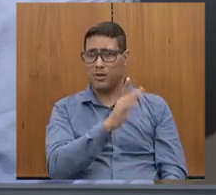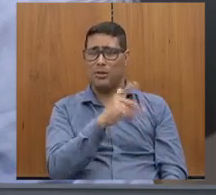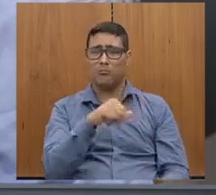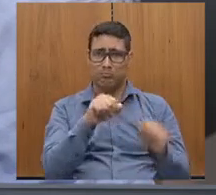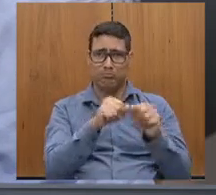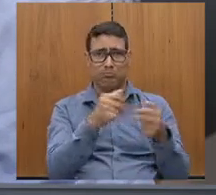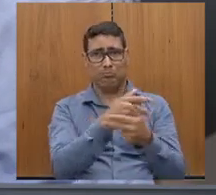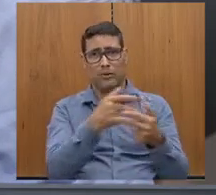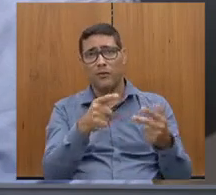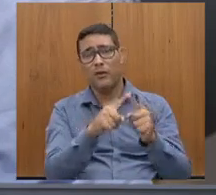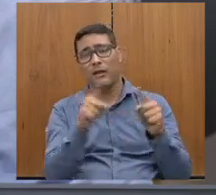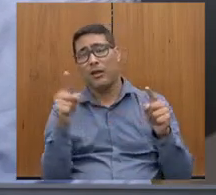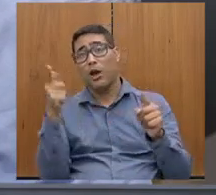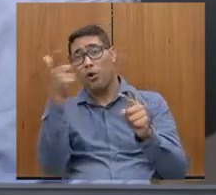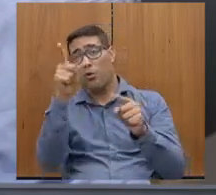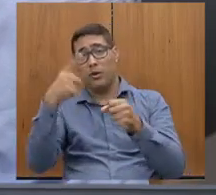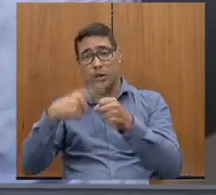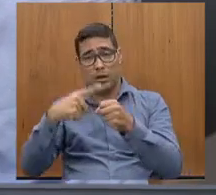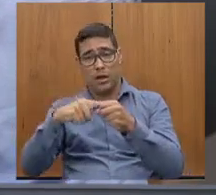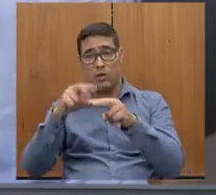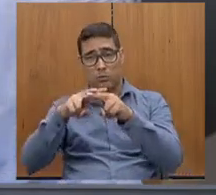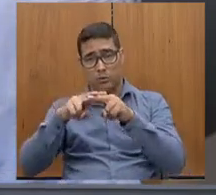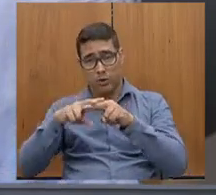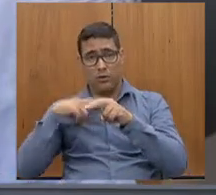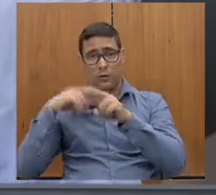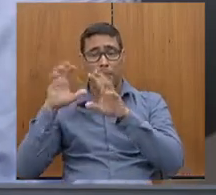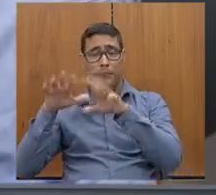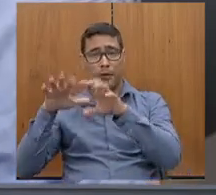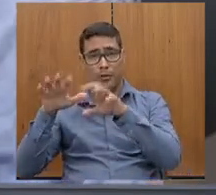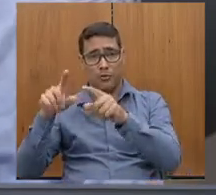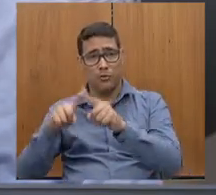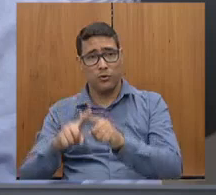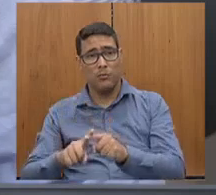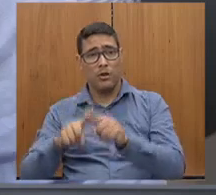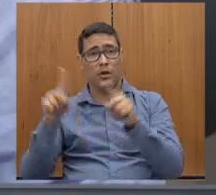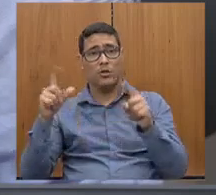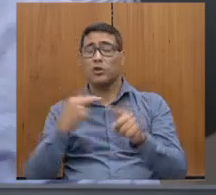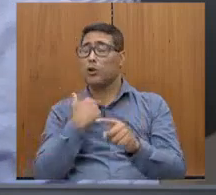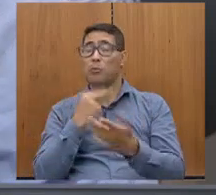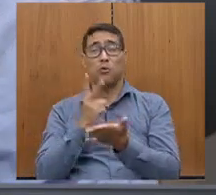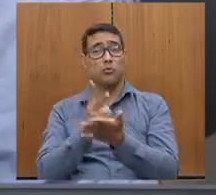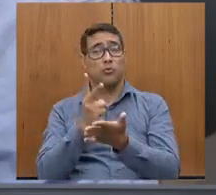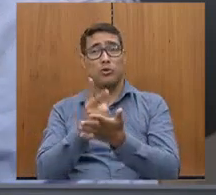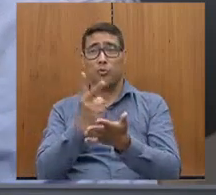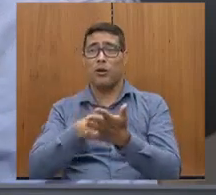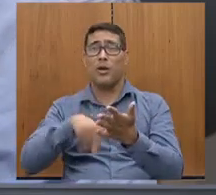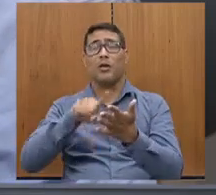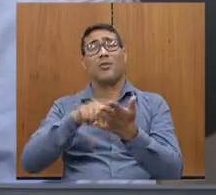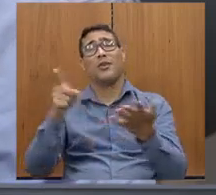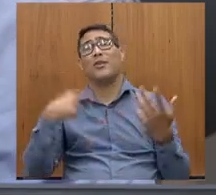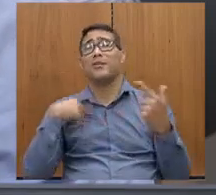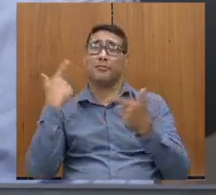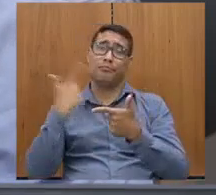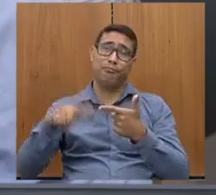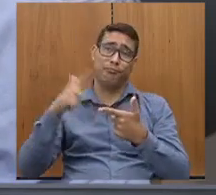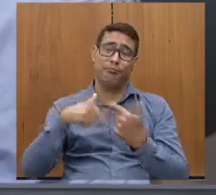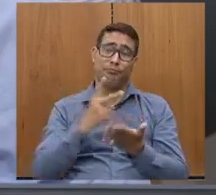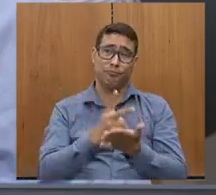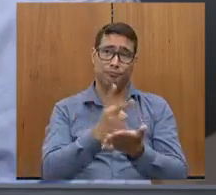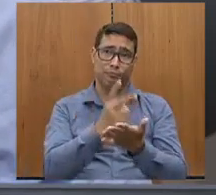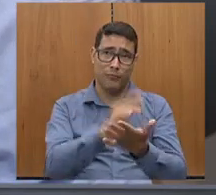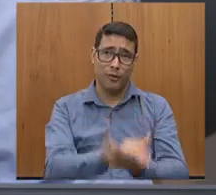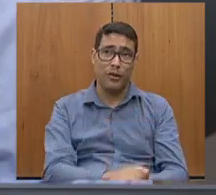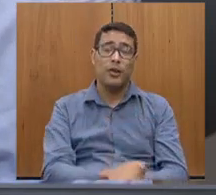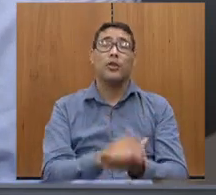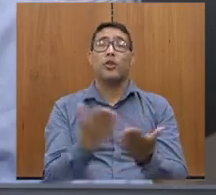estão mobilizados, mas não dá para a gente continuar com esse desgaste para sempre. Então, acho que esse ano de 2023 vai